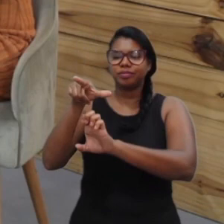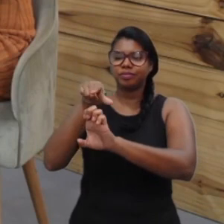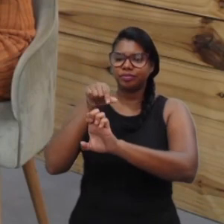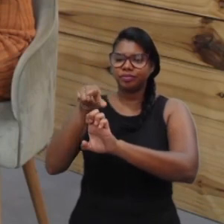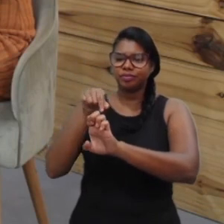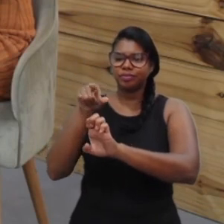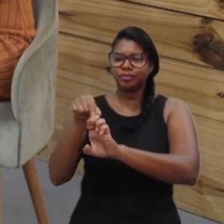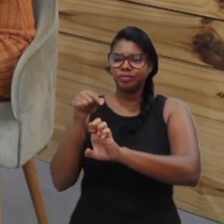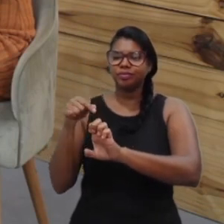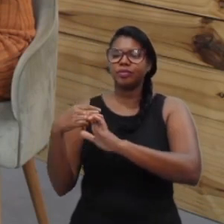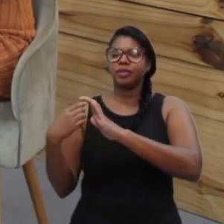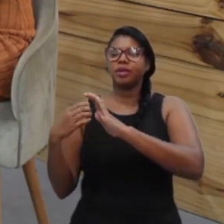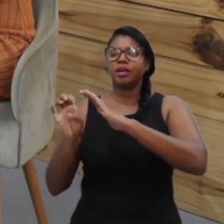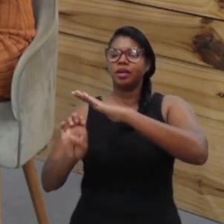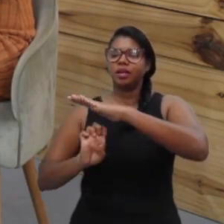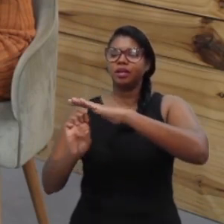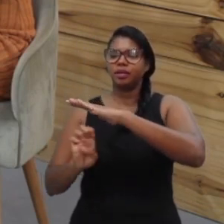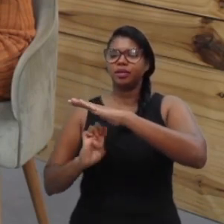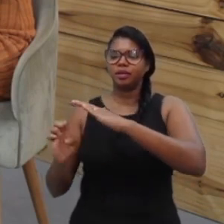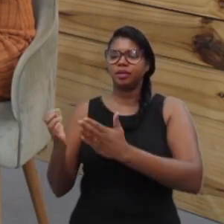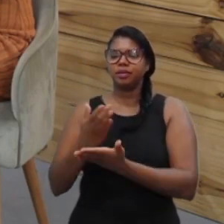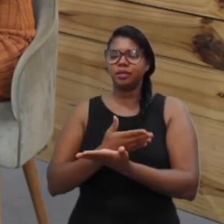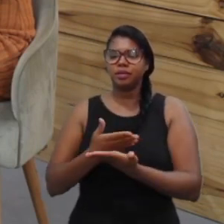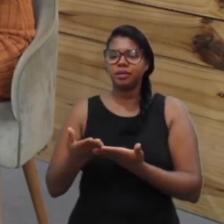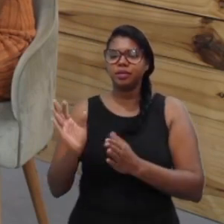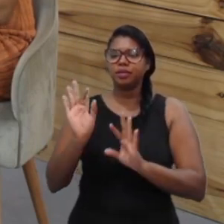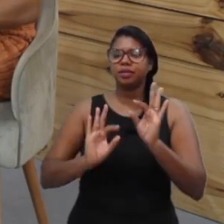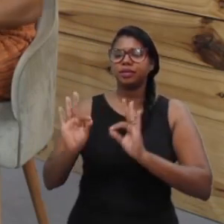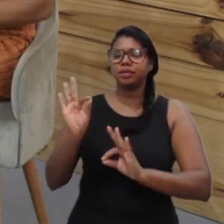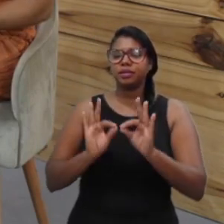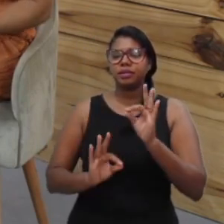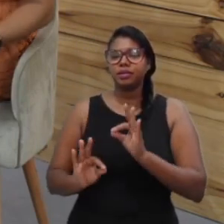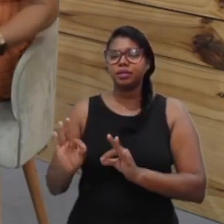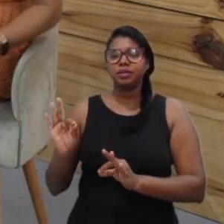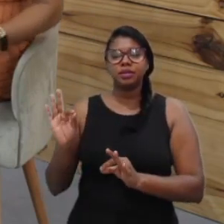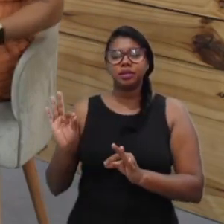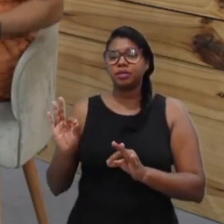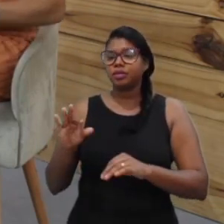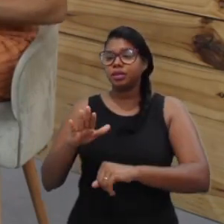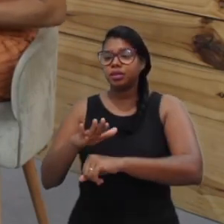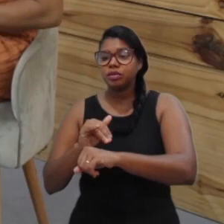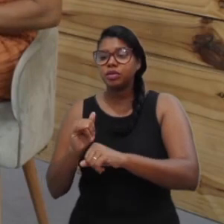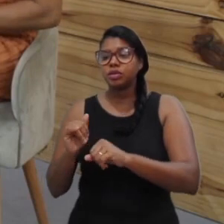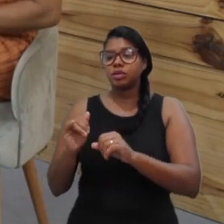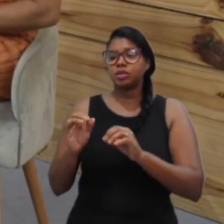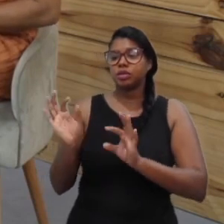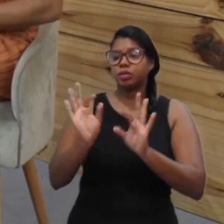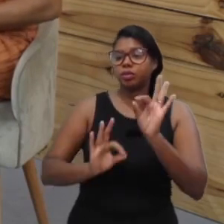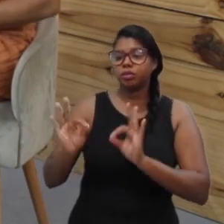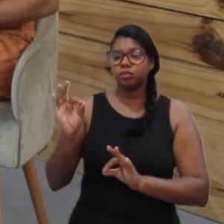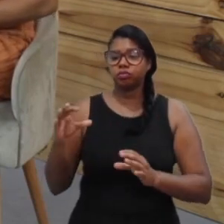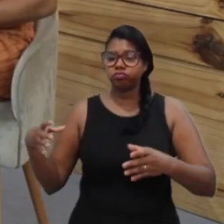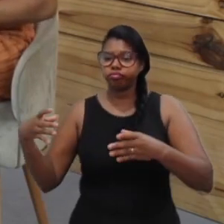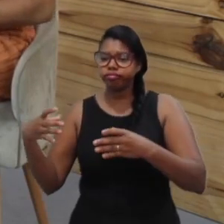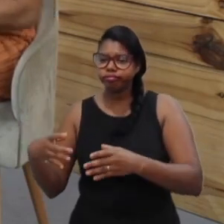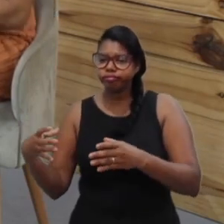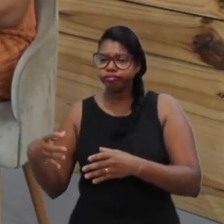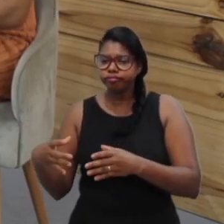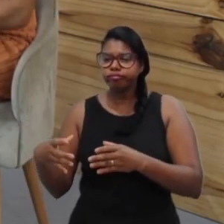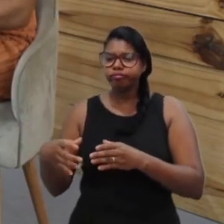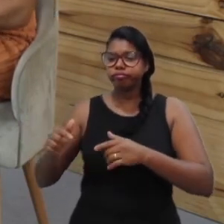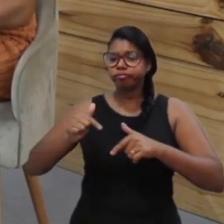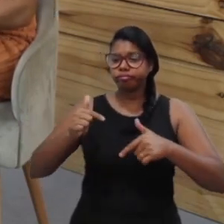começa uma empresa, geralmente você não contrata toda uma equipe que você planejou ali